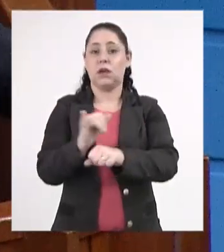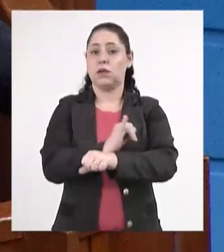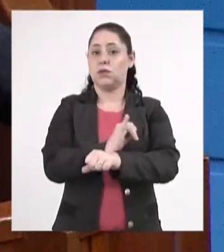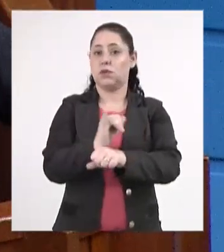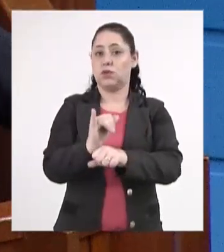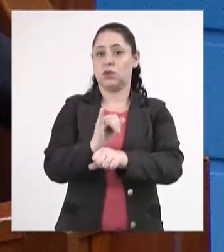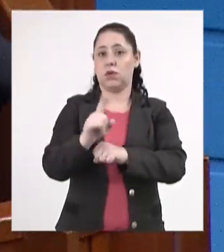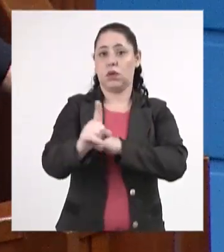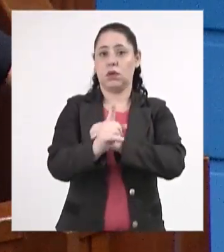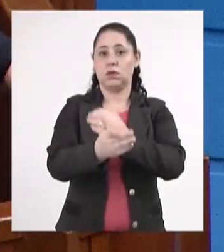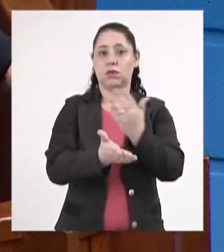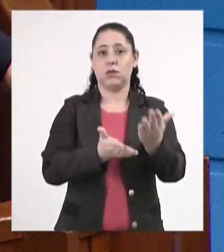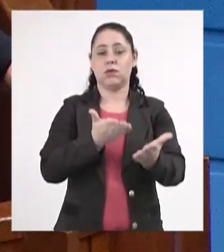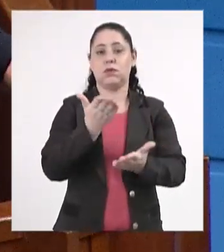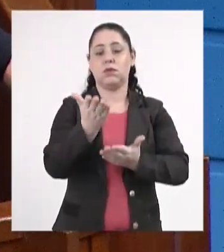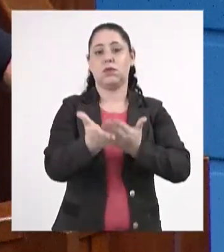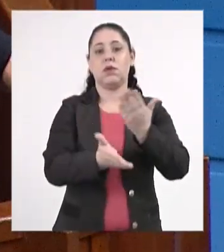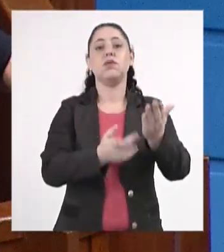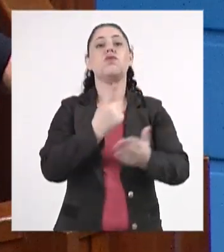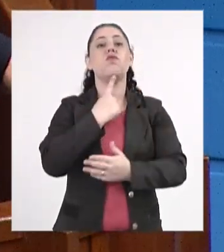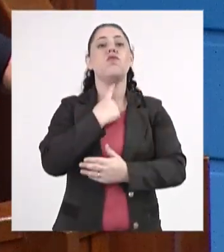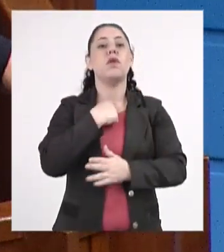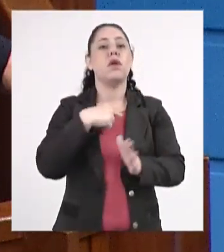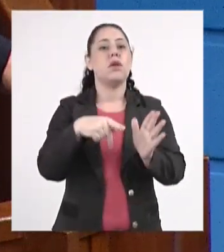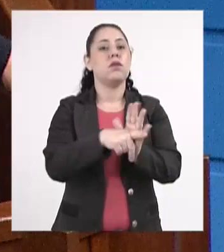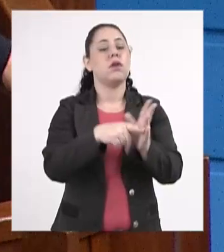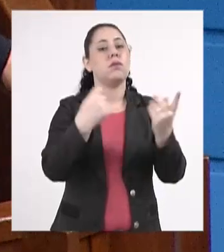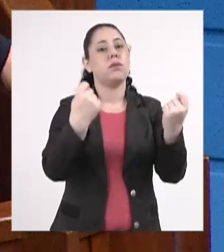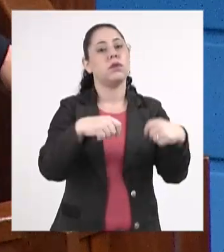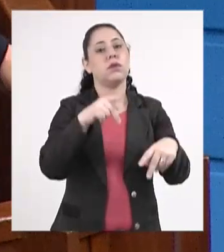que atendem ao interesse da população.